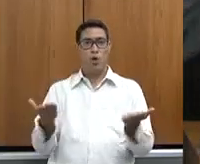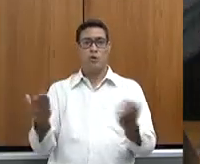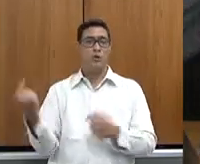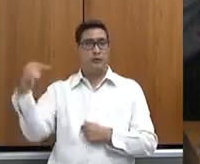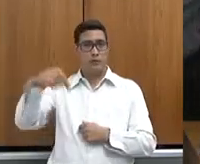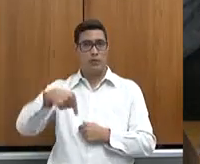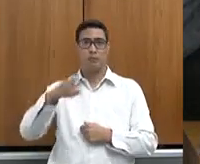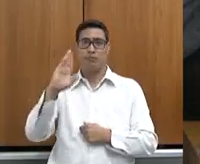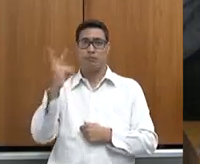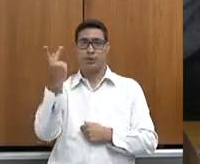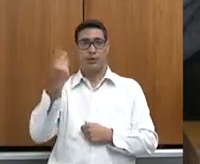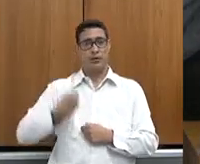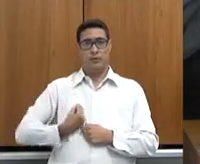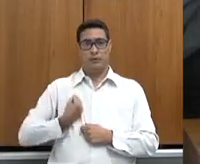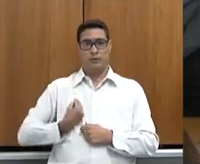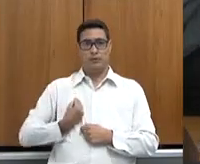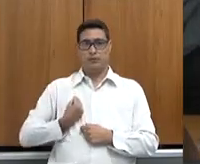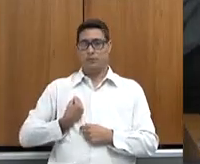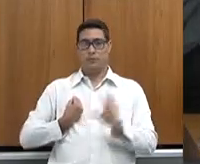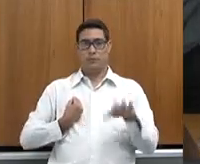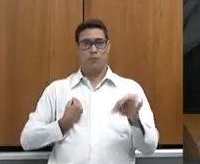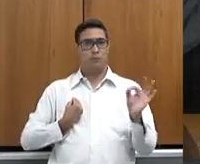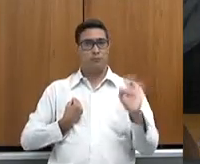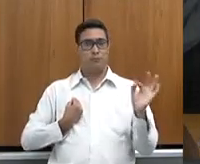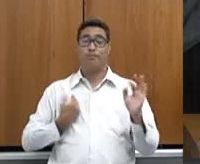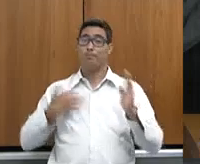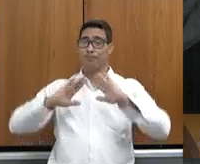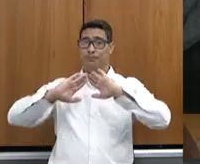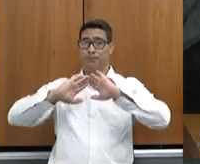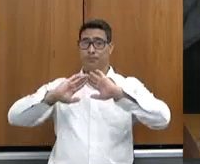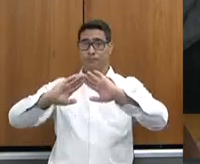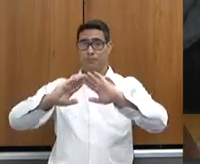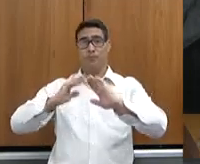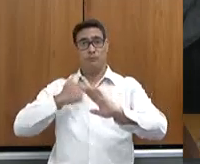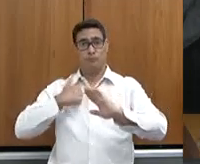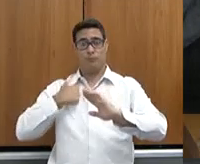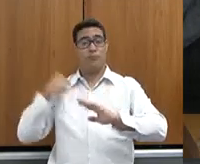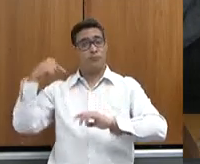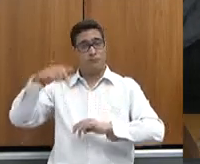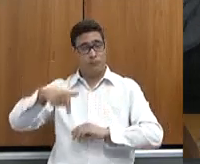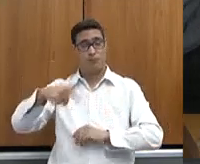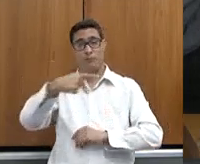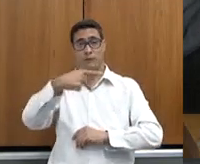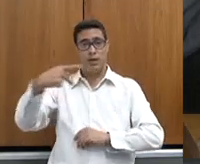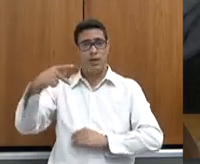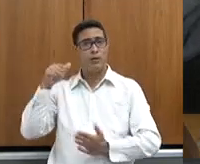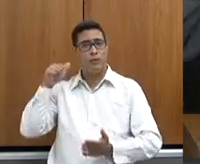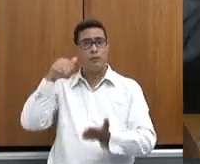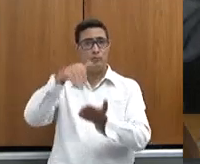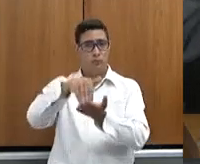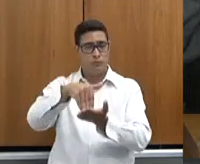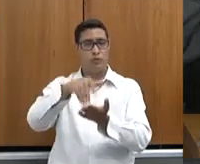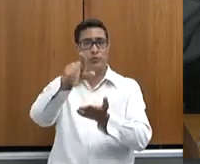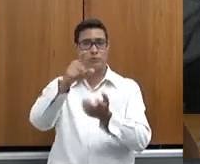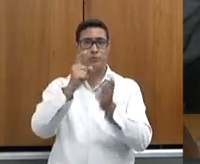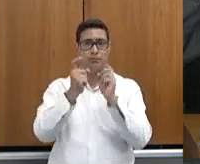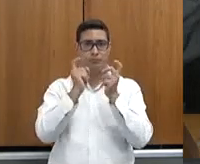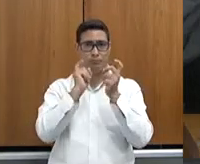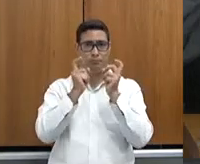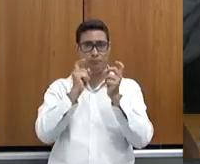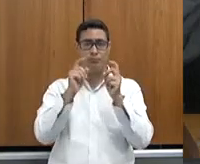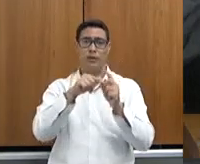Horizonte e solicitou que eu presidisse essa última reunião da Comissão de Agropecuária